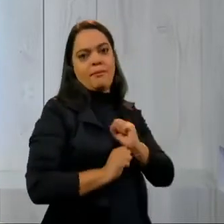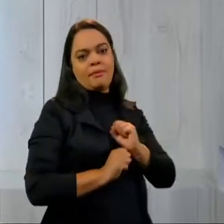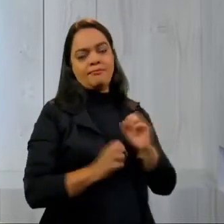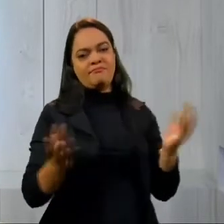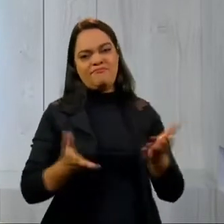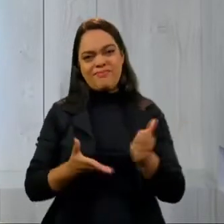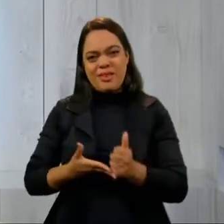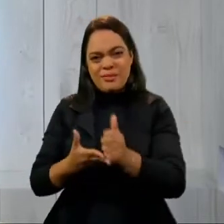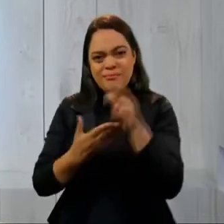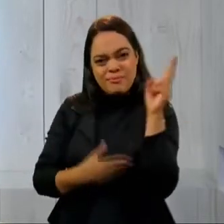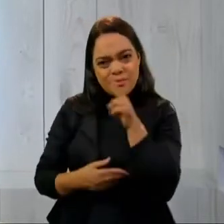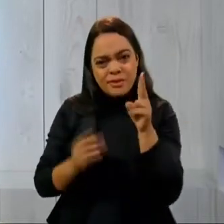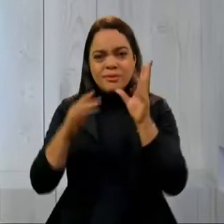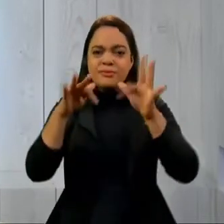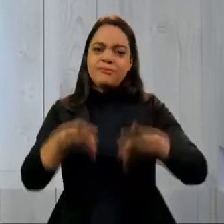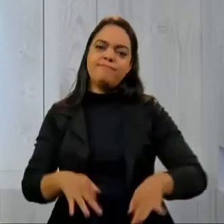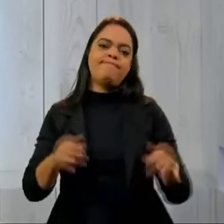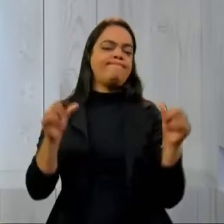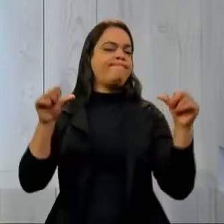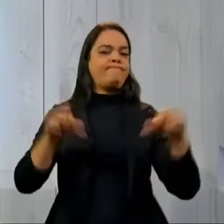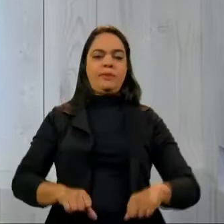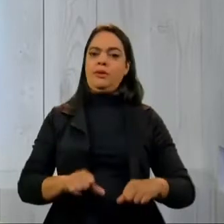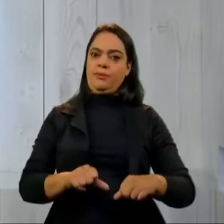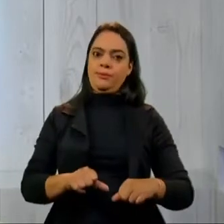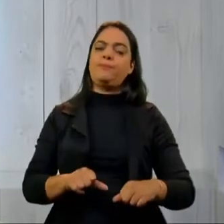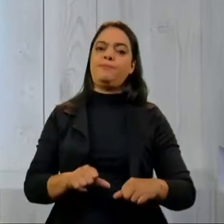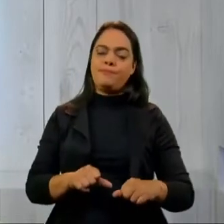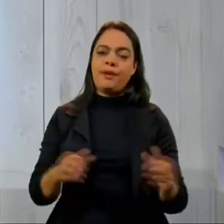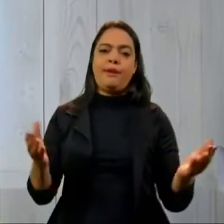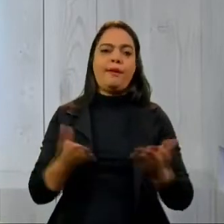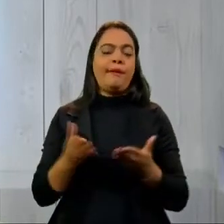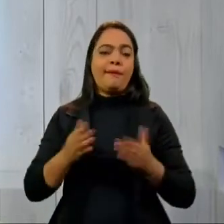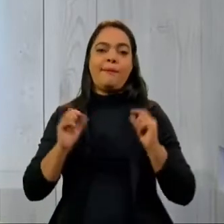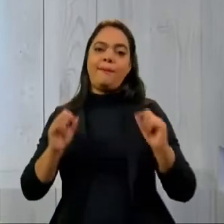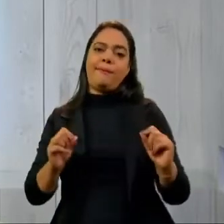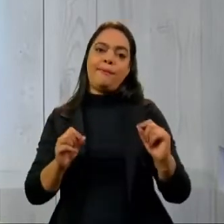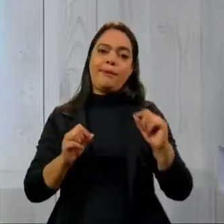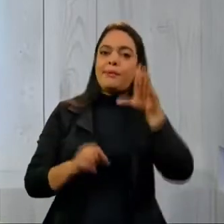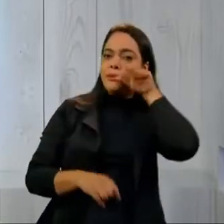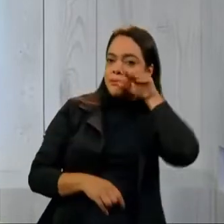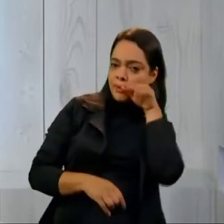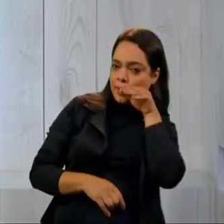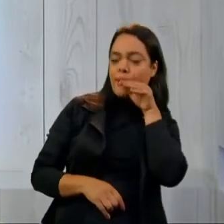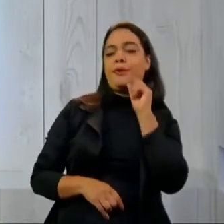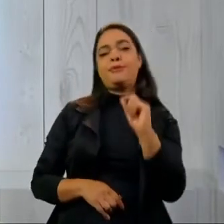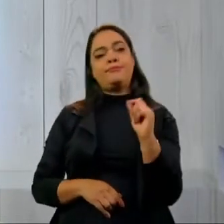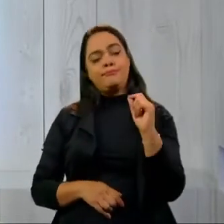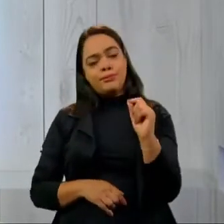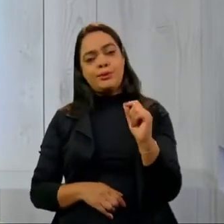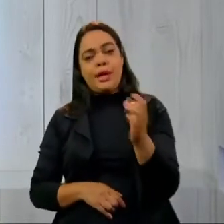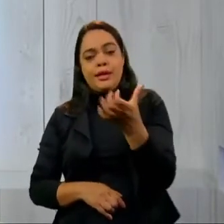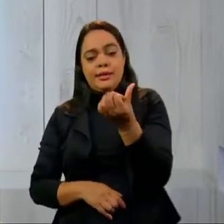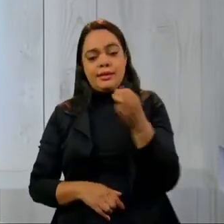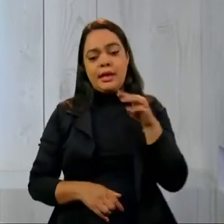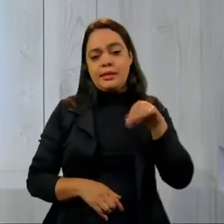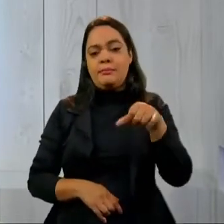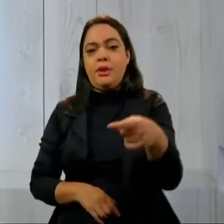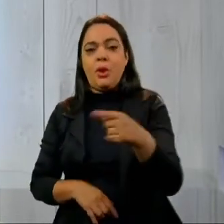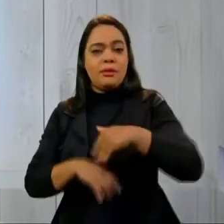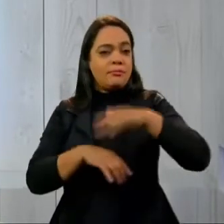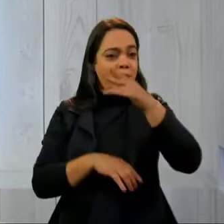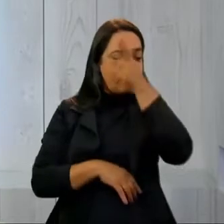auxílio emergencial, a situação piora e deixa desamparada a categoria, estimada em mais de 6 milhões de